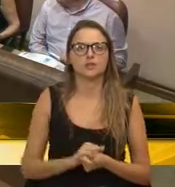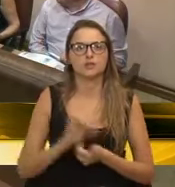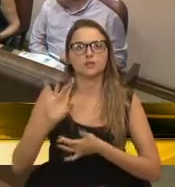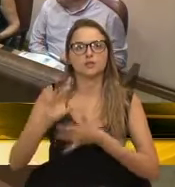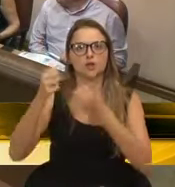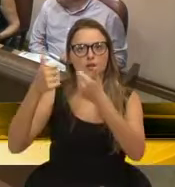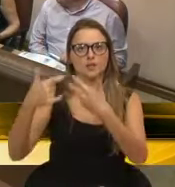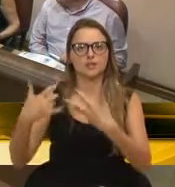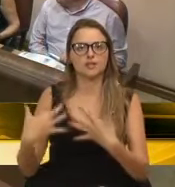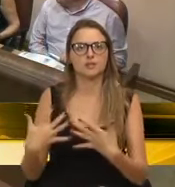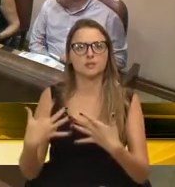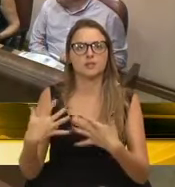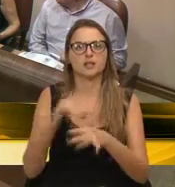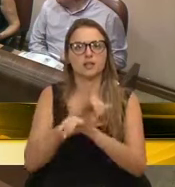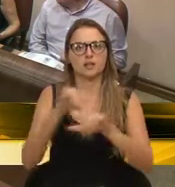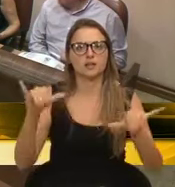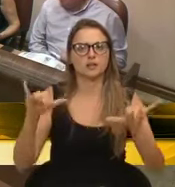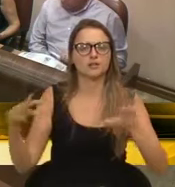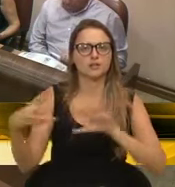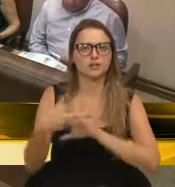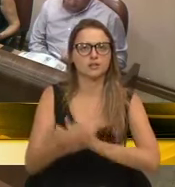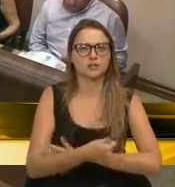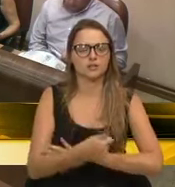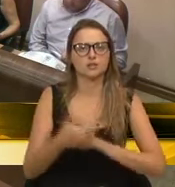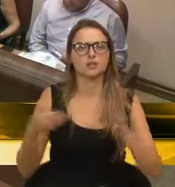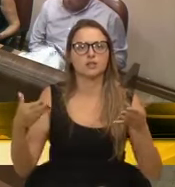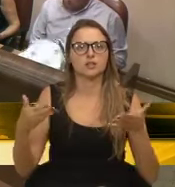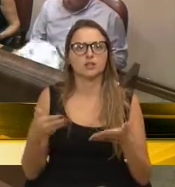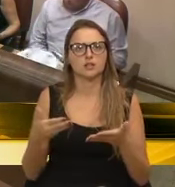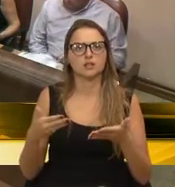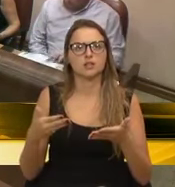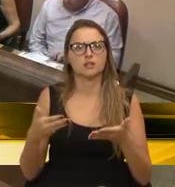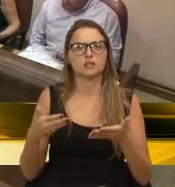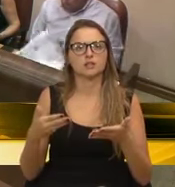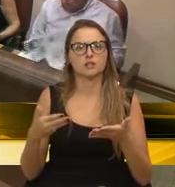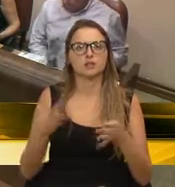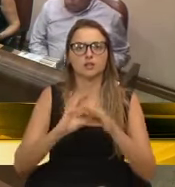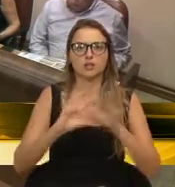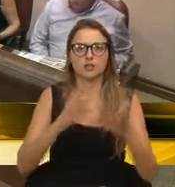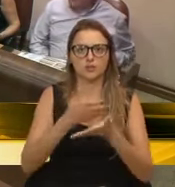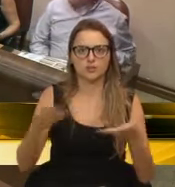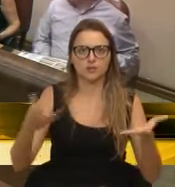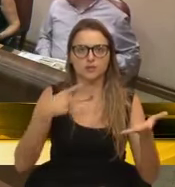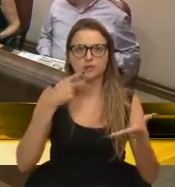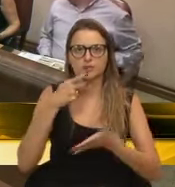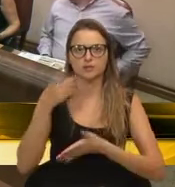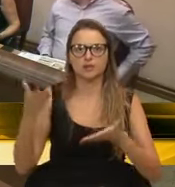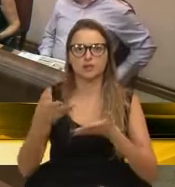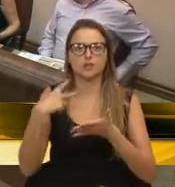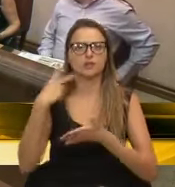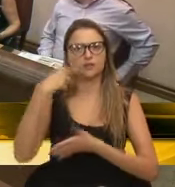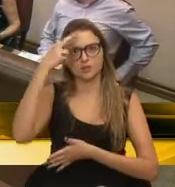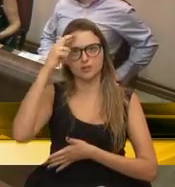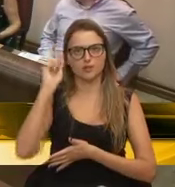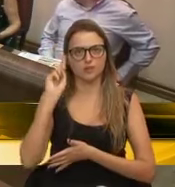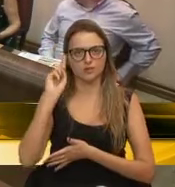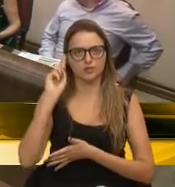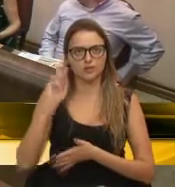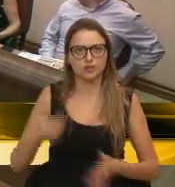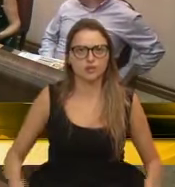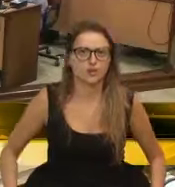necessário a reformação aos nobres pares. A palavra está à disposição. Com a palavra o vereador Rafael Bueno.